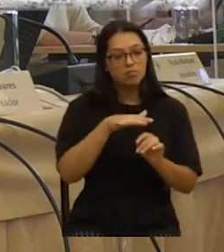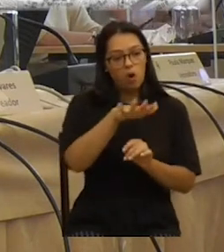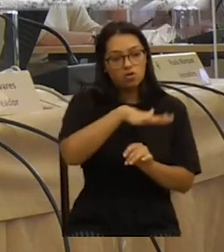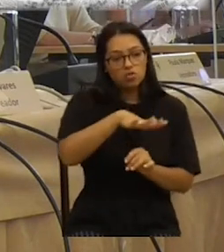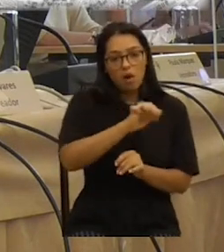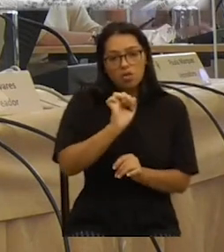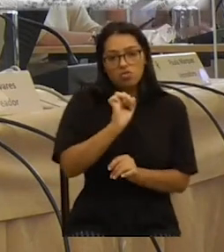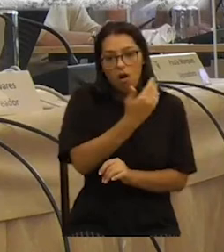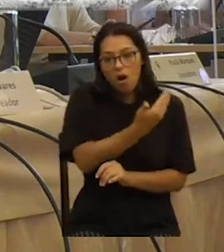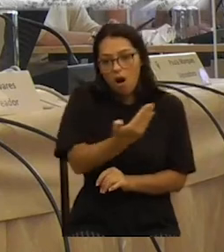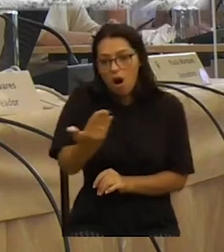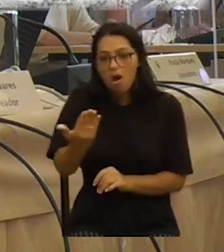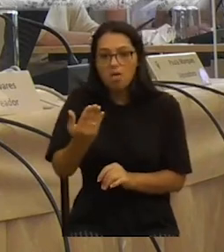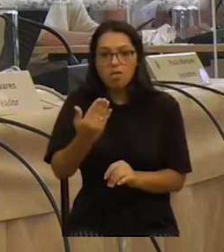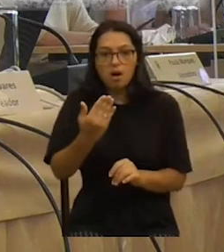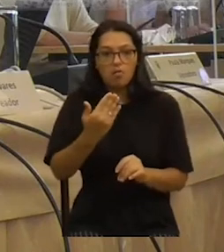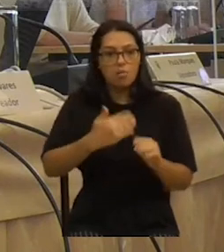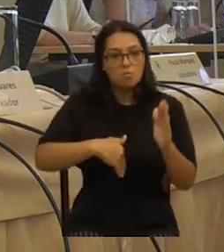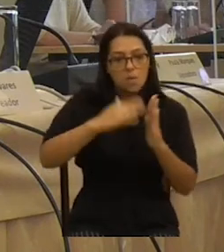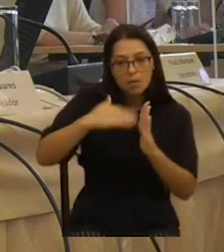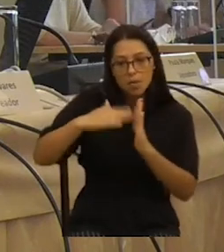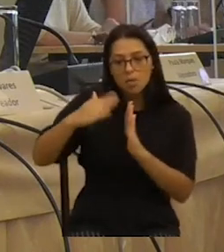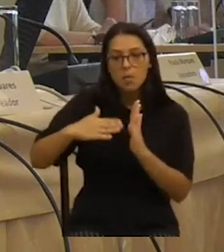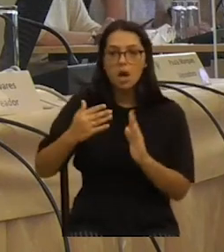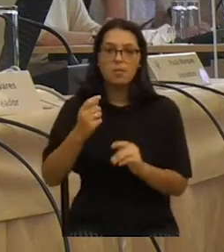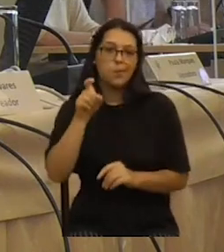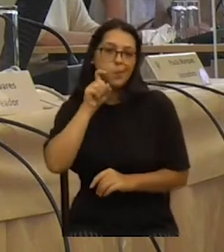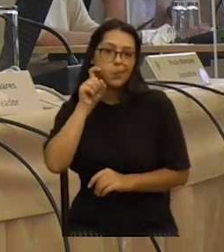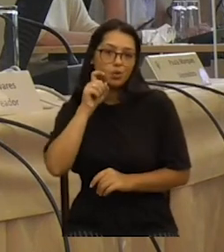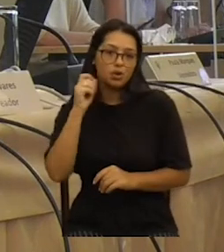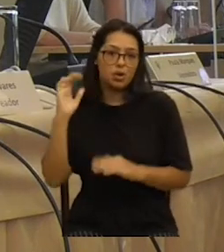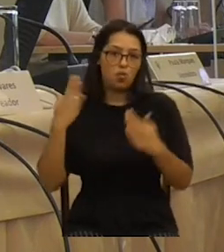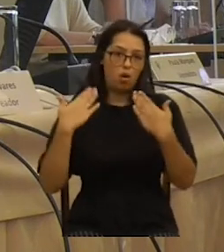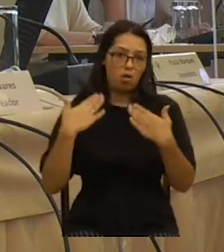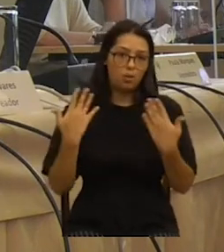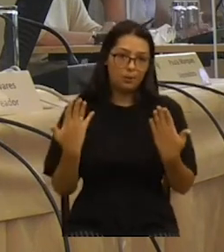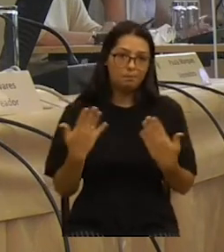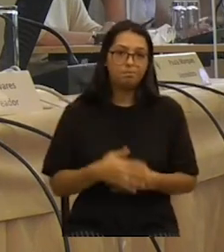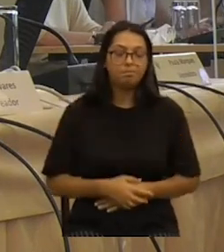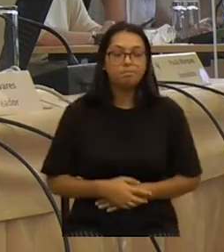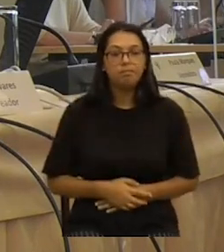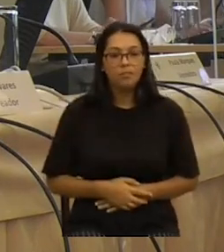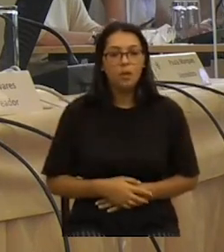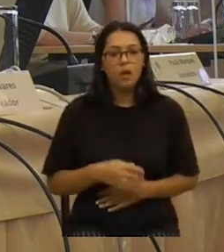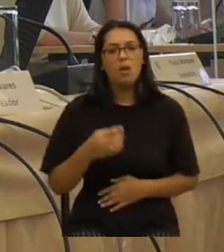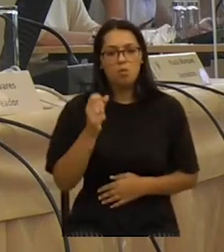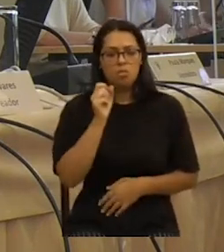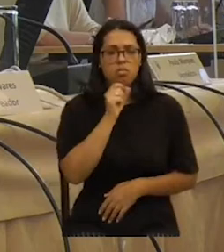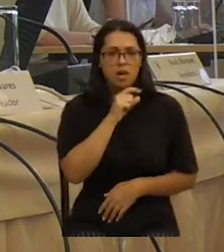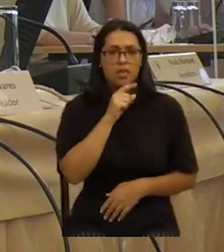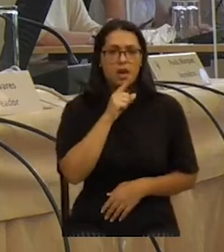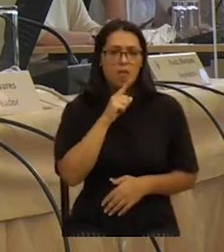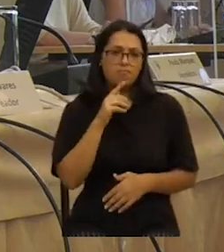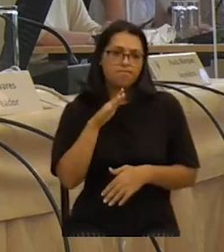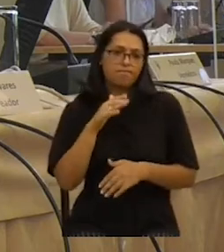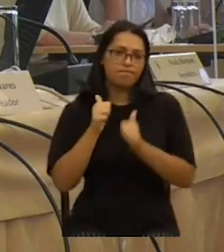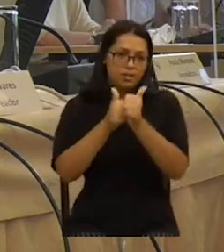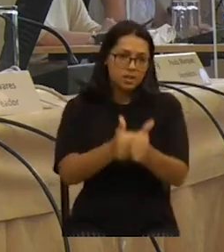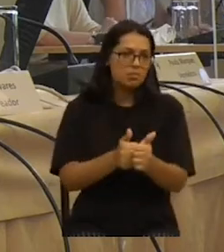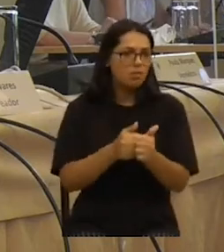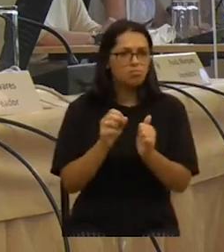já temos para poderem ser mais refúgios climáticos. E, portanto, creio que é o que podemos fazer, que podemos fazer